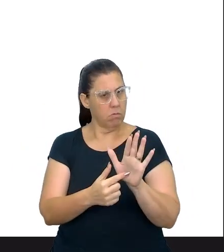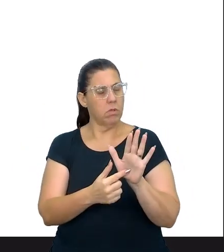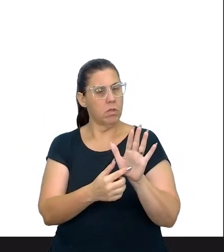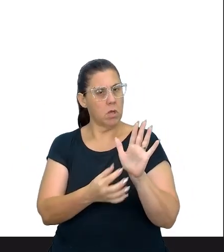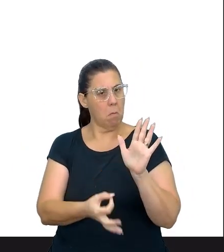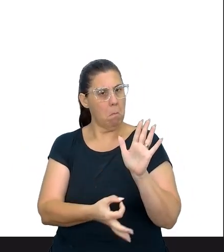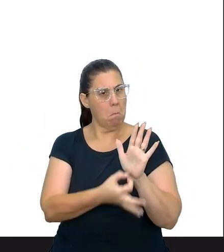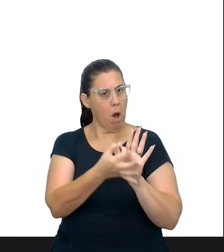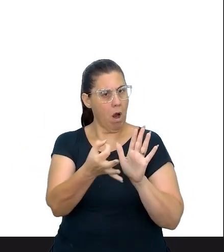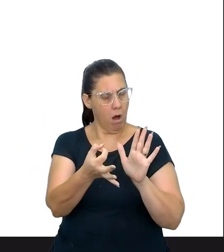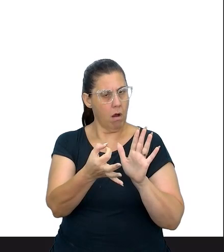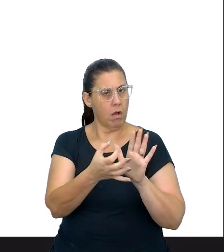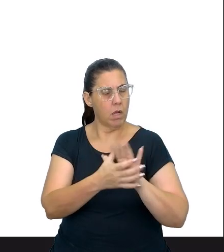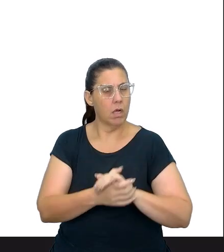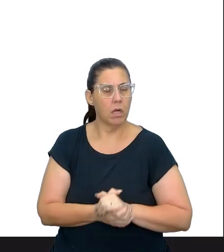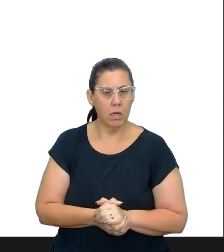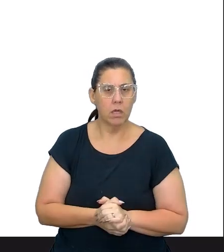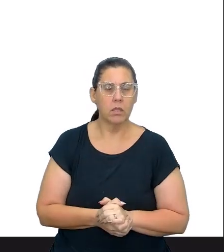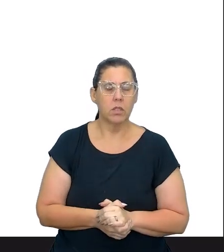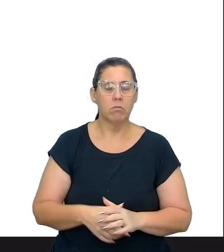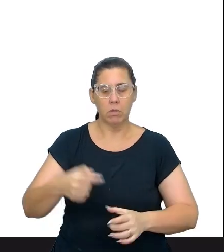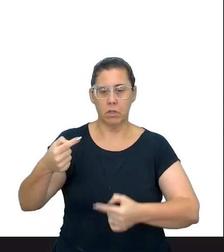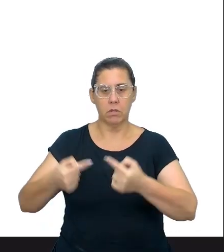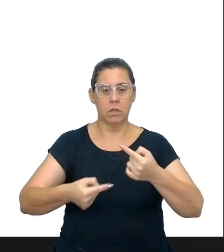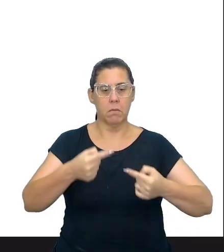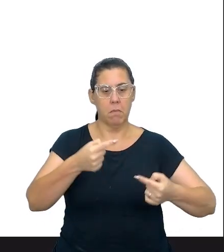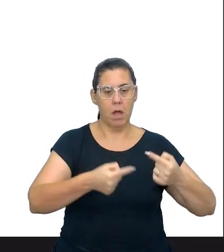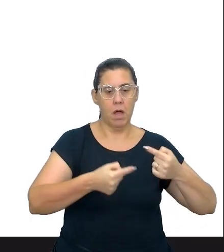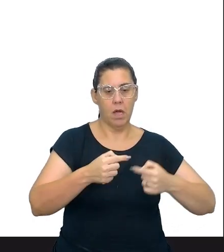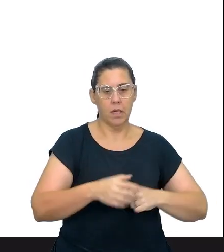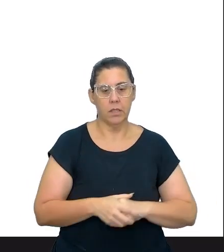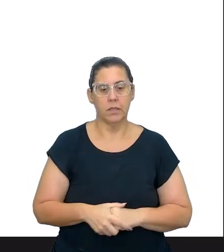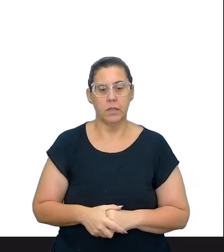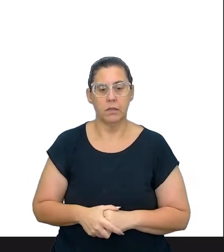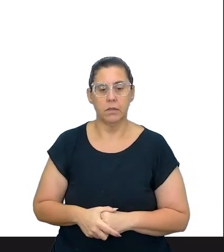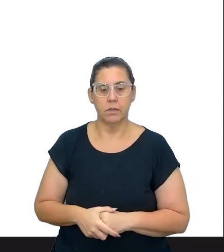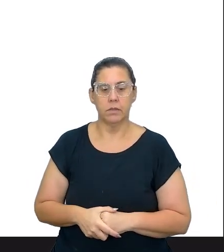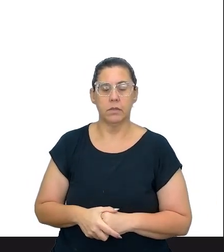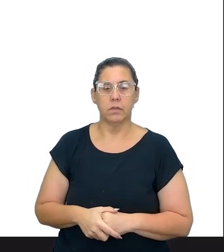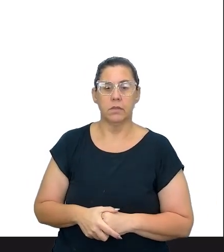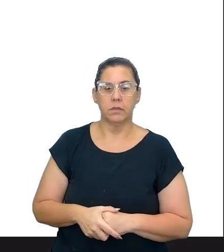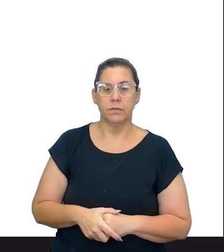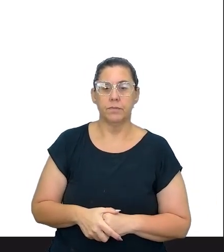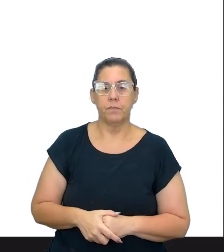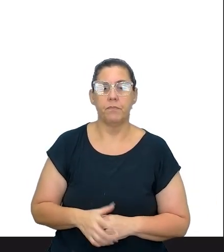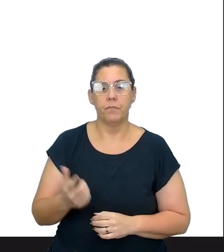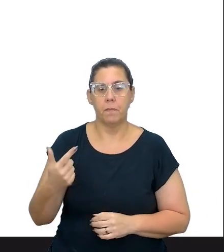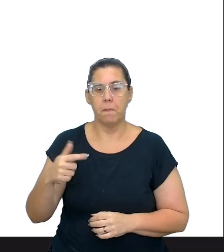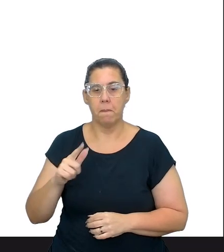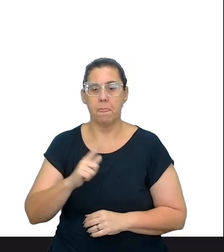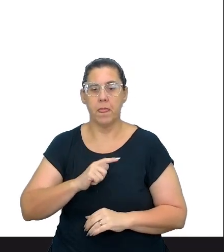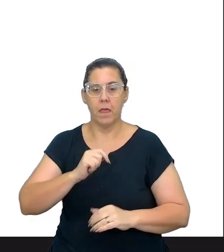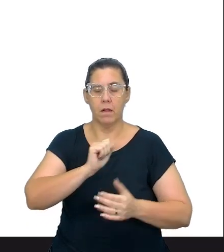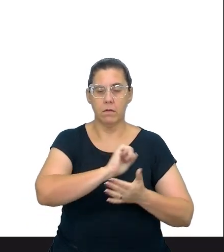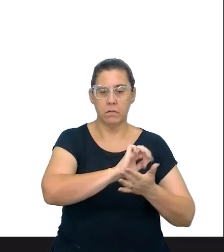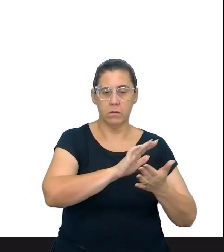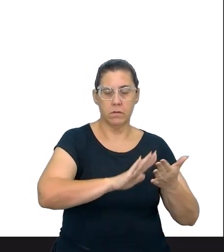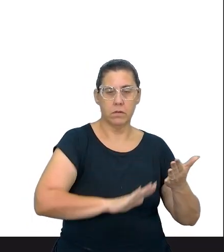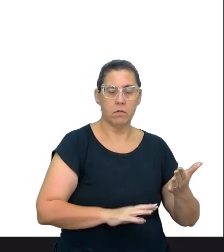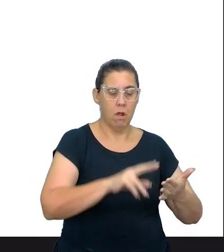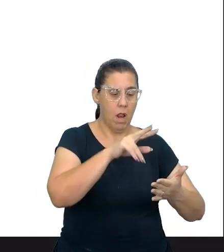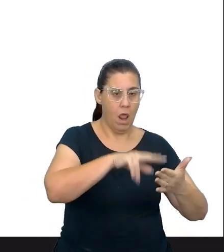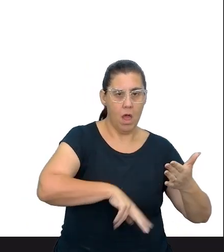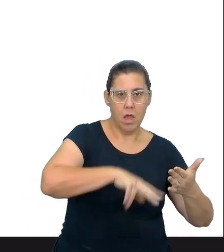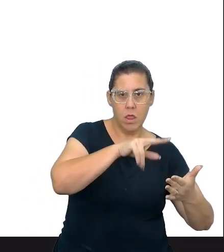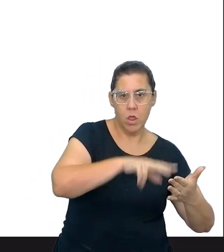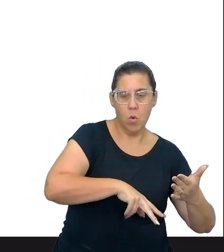né? Então, aí, querendo ou não, surgiu um debate, vamos pensar assim, sala de aula. Depois eles tiveram atividades que eles tiveram que fazer leitura